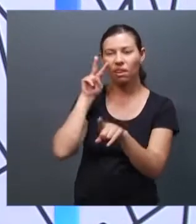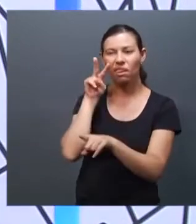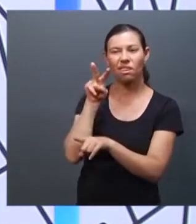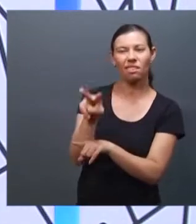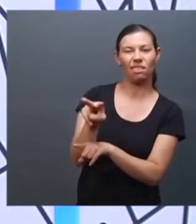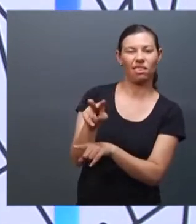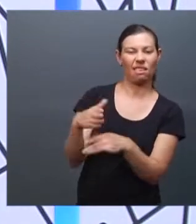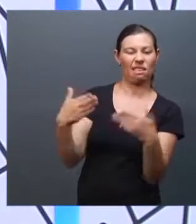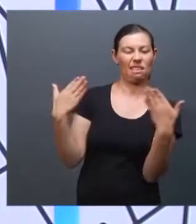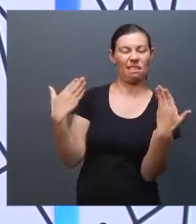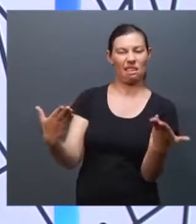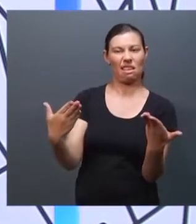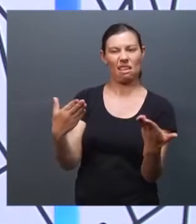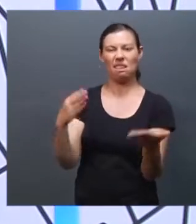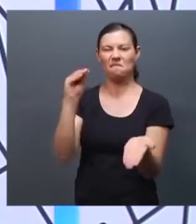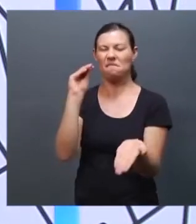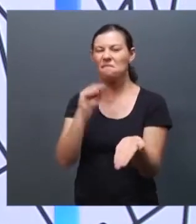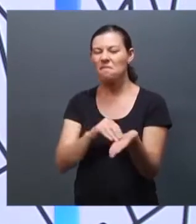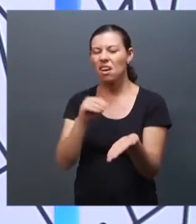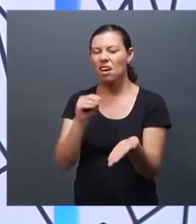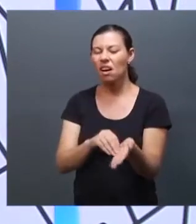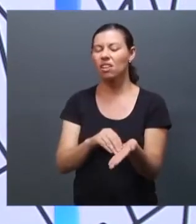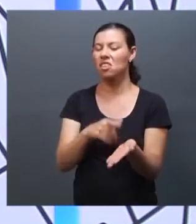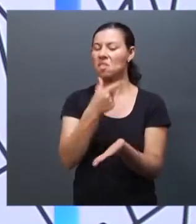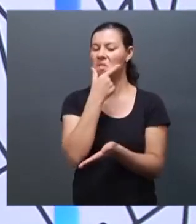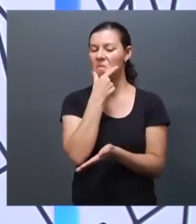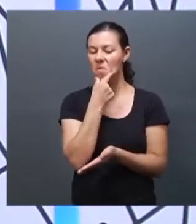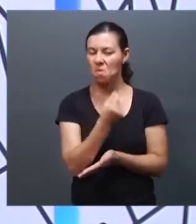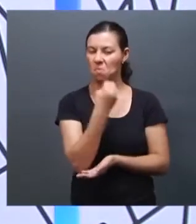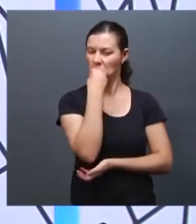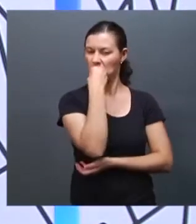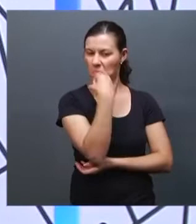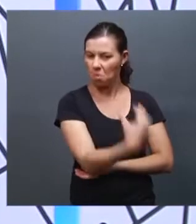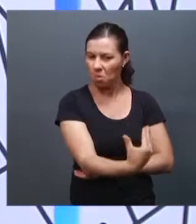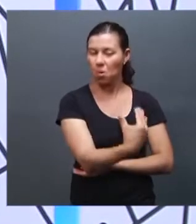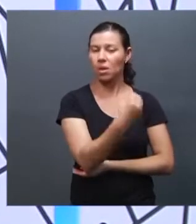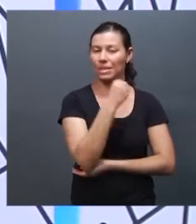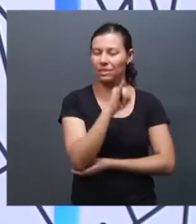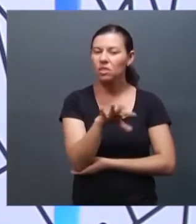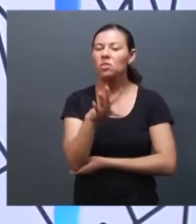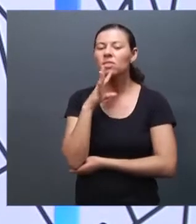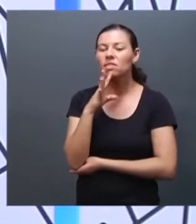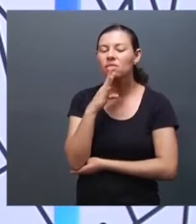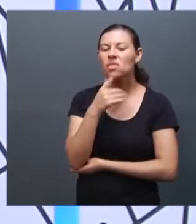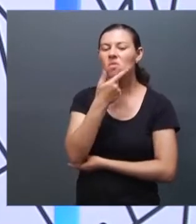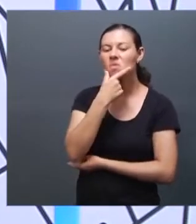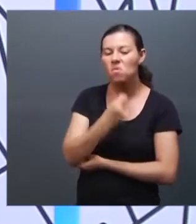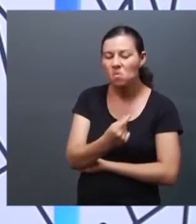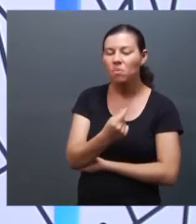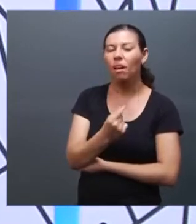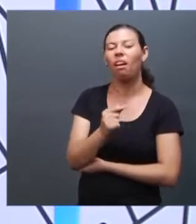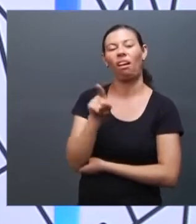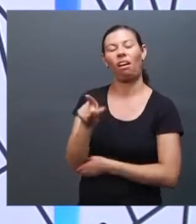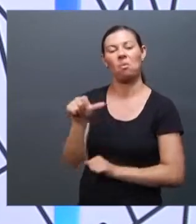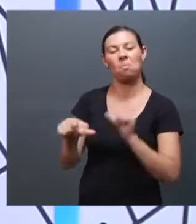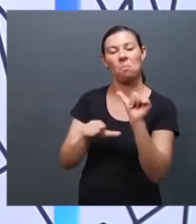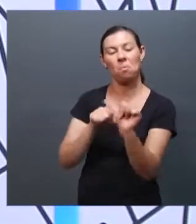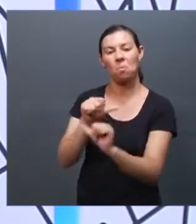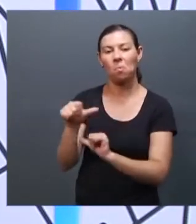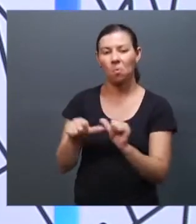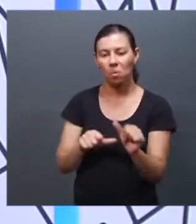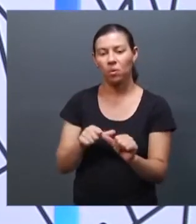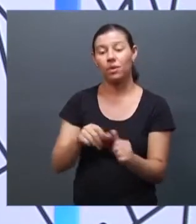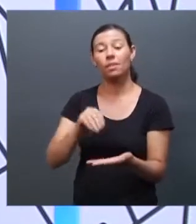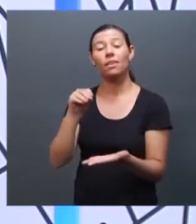verdade, se conhecer um homem, essa ação vai mudar, é falta de homem. Essas